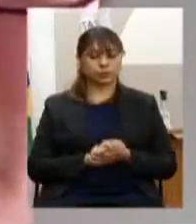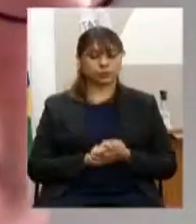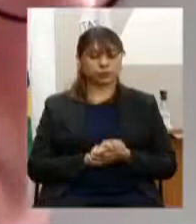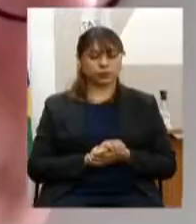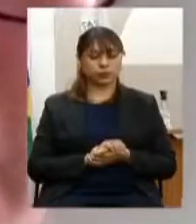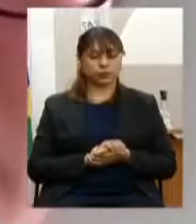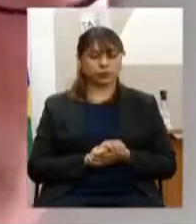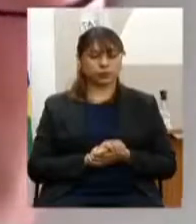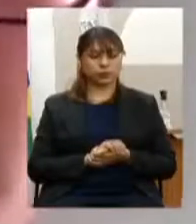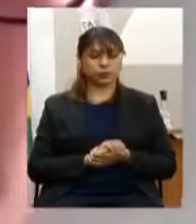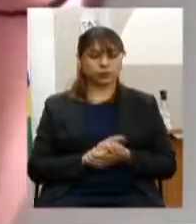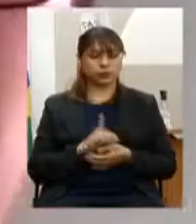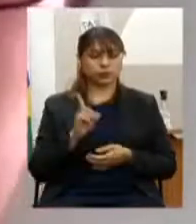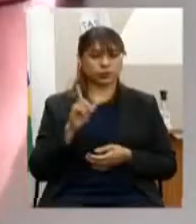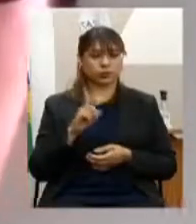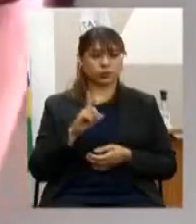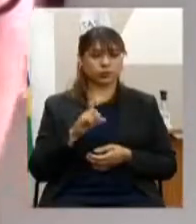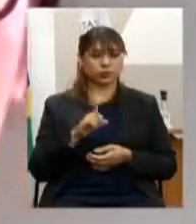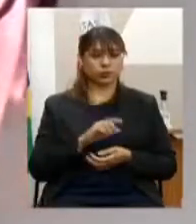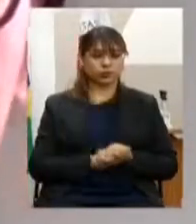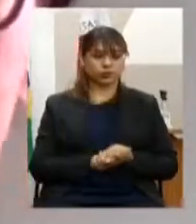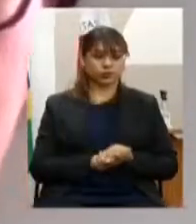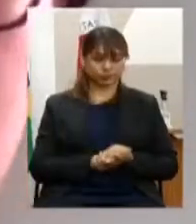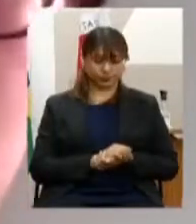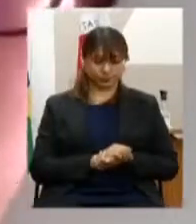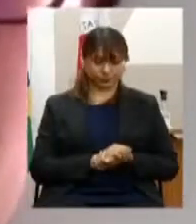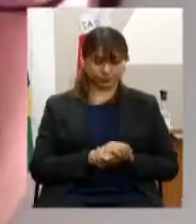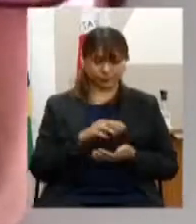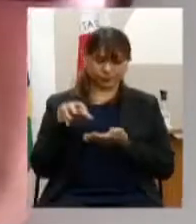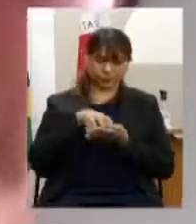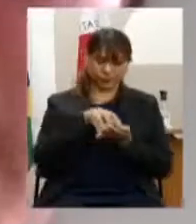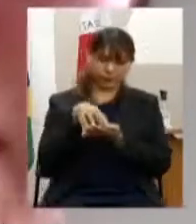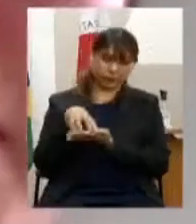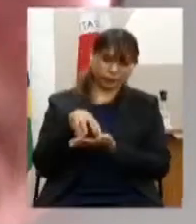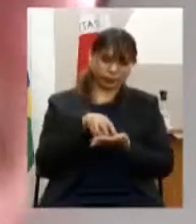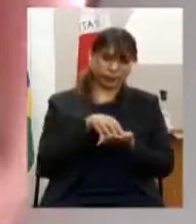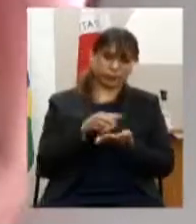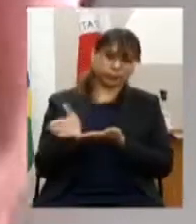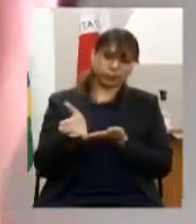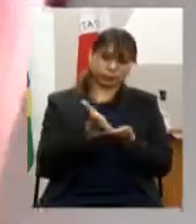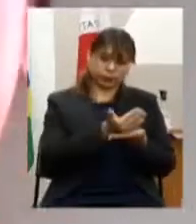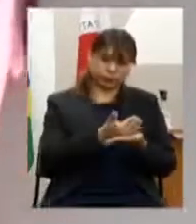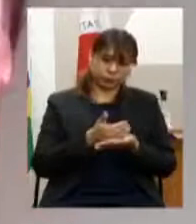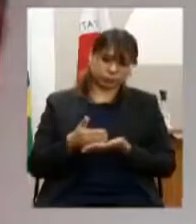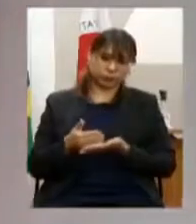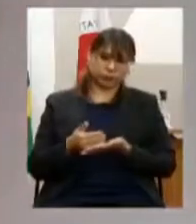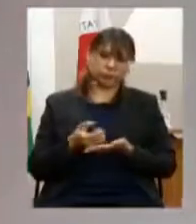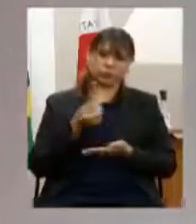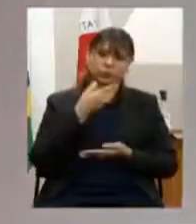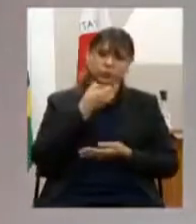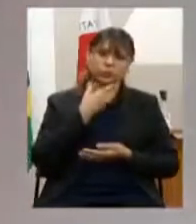compartilhamento de doses de medicamentos especializados em ambiente hospitalar no âmbito da ação